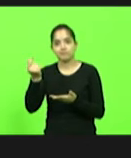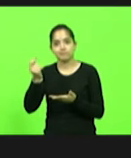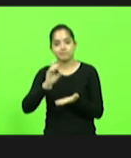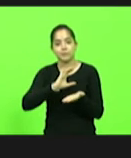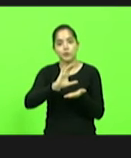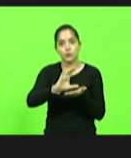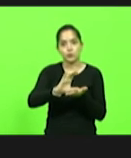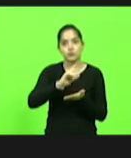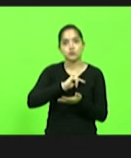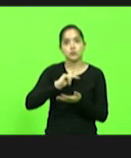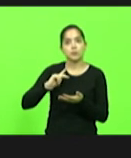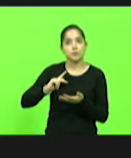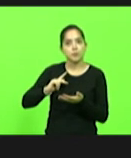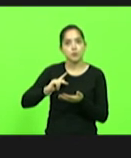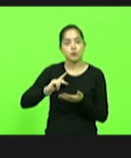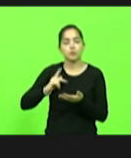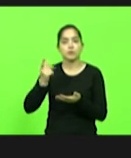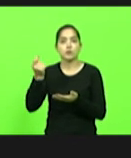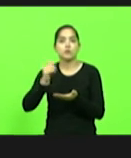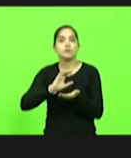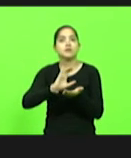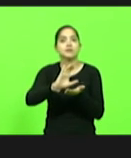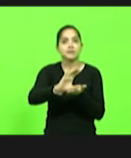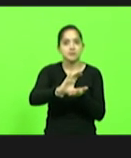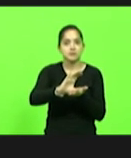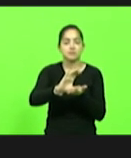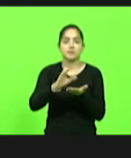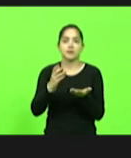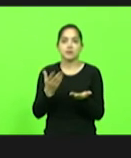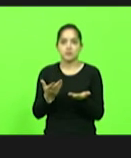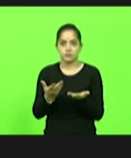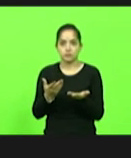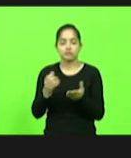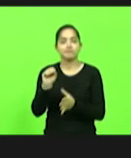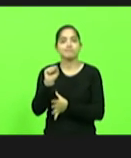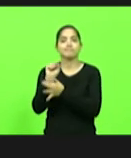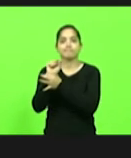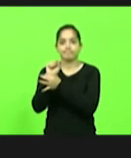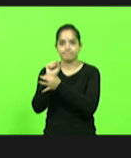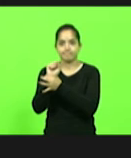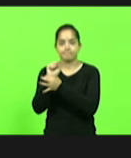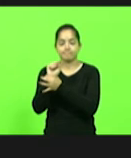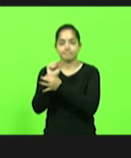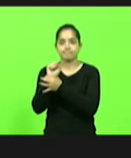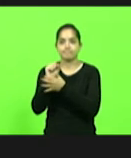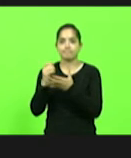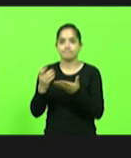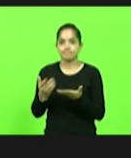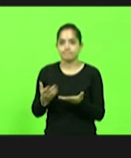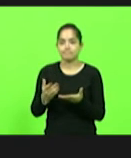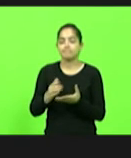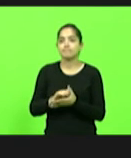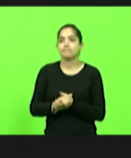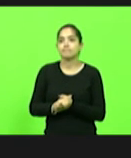que o financiamento seja garantido, que seja